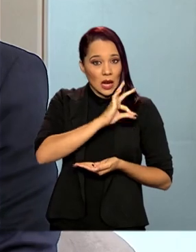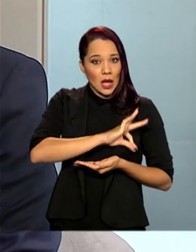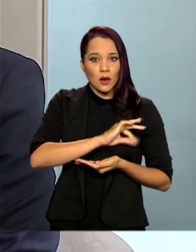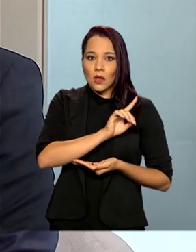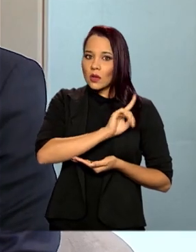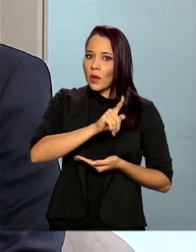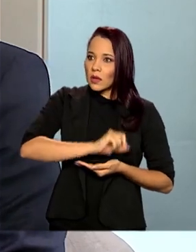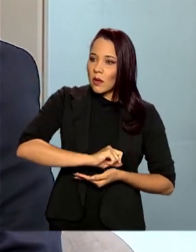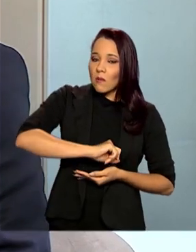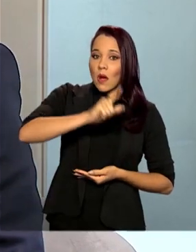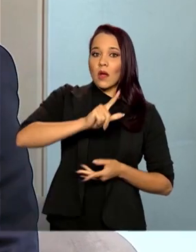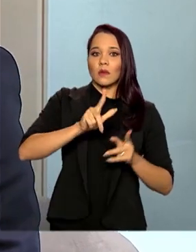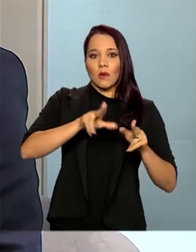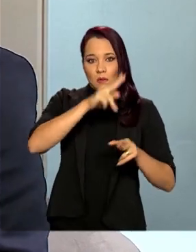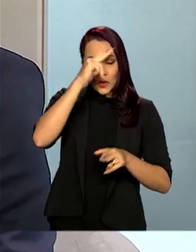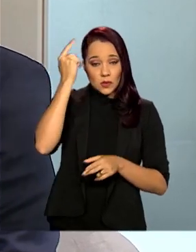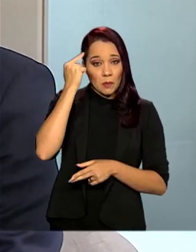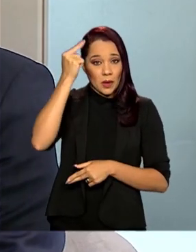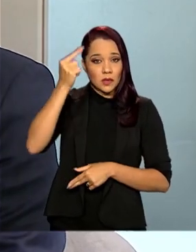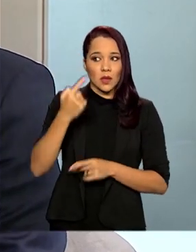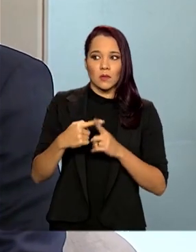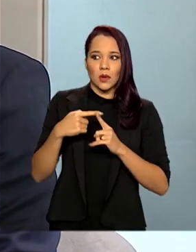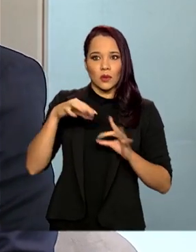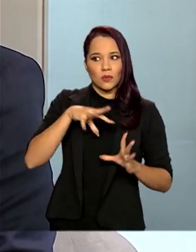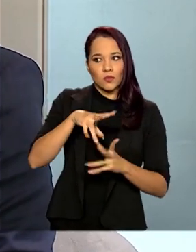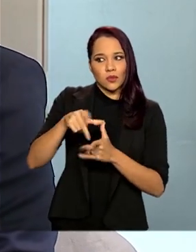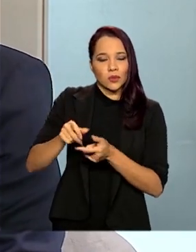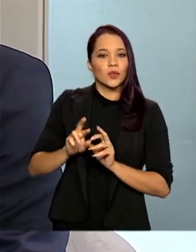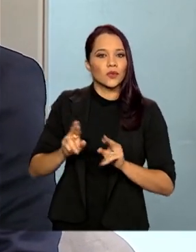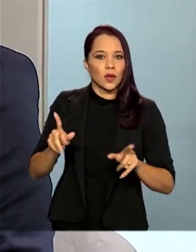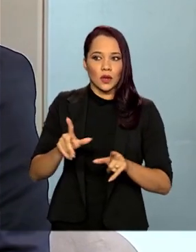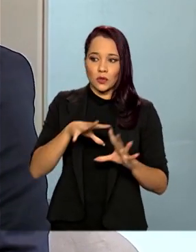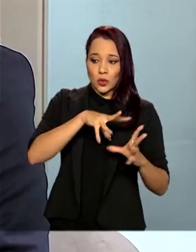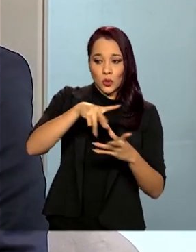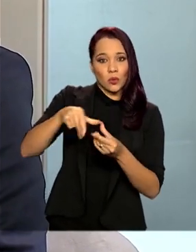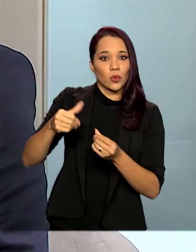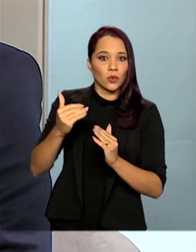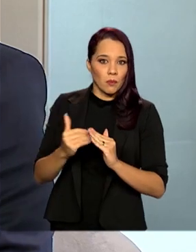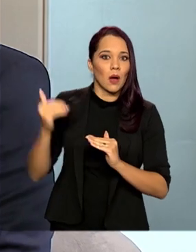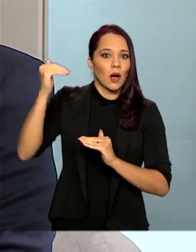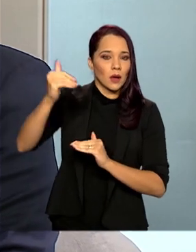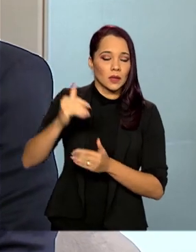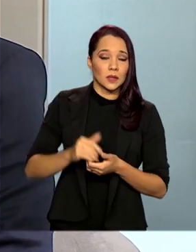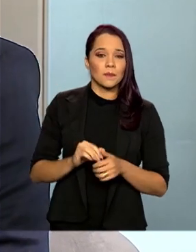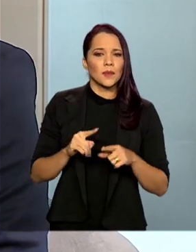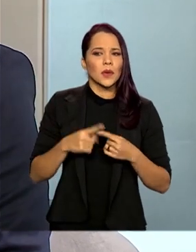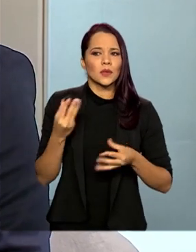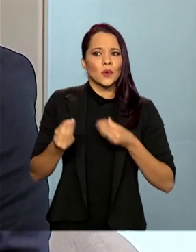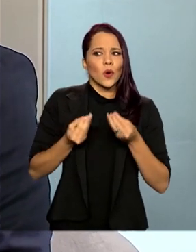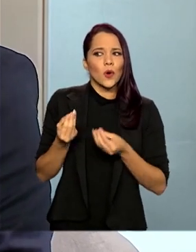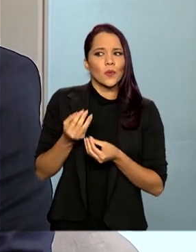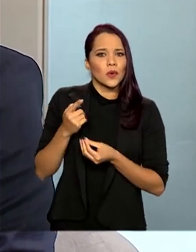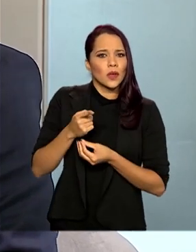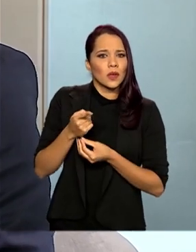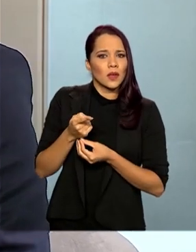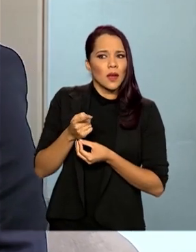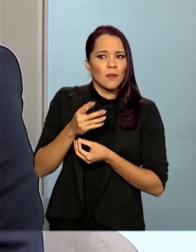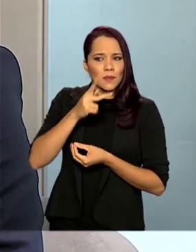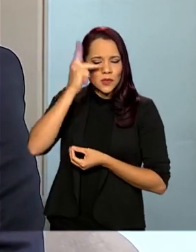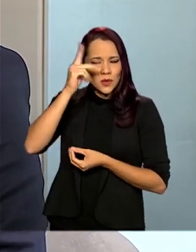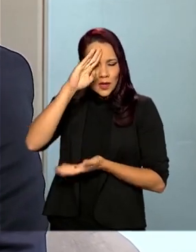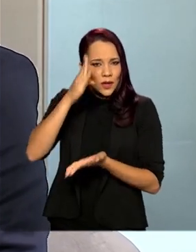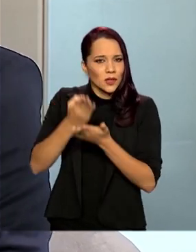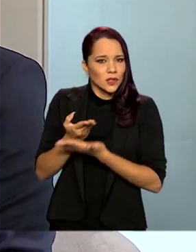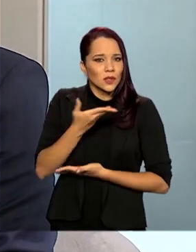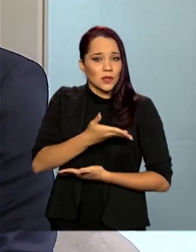as pessoas dizem, que a gente sabe que a média internacional não é essa, é bem superior, como o colocou muito bem, mas como convencer as pessoas disso? E outra